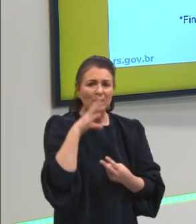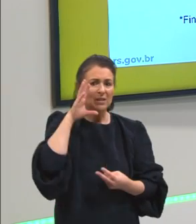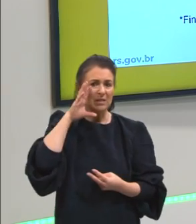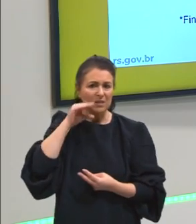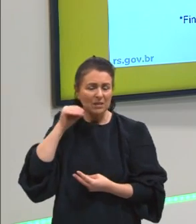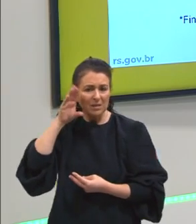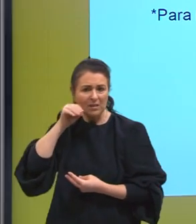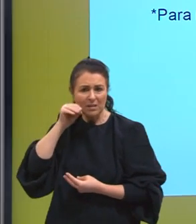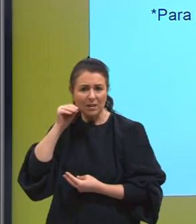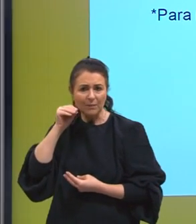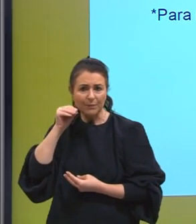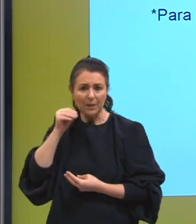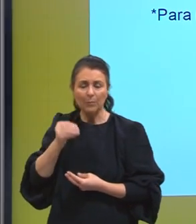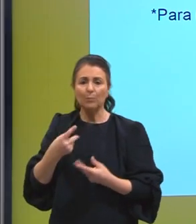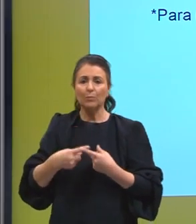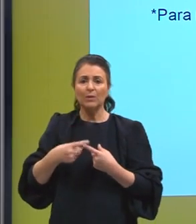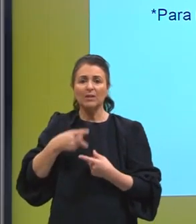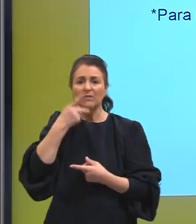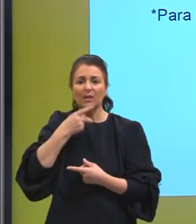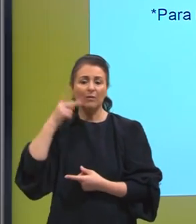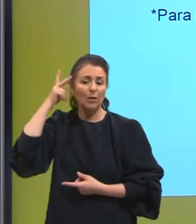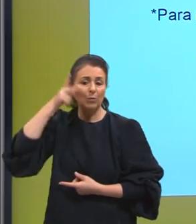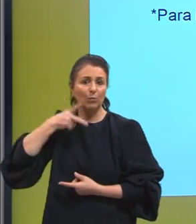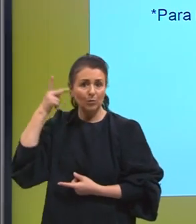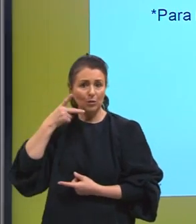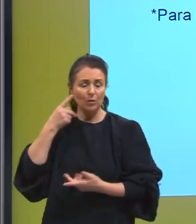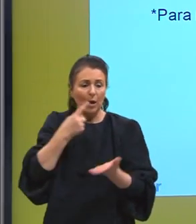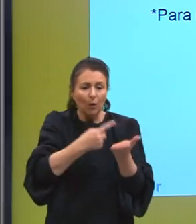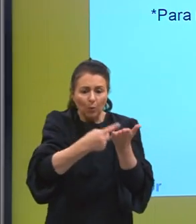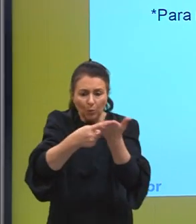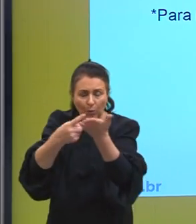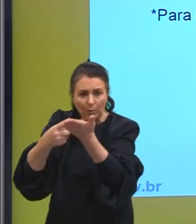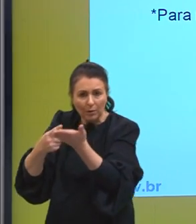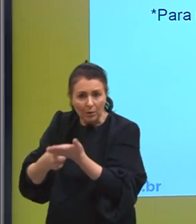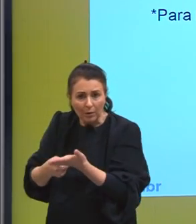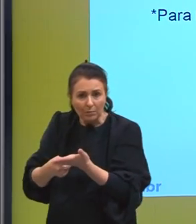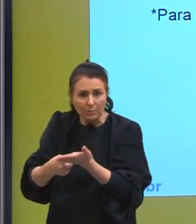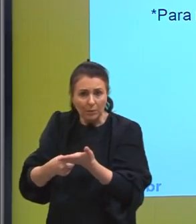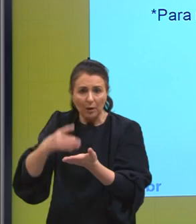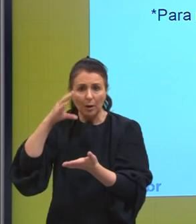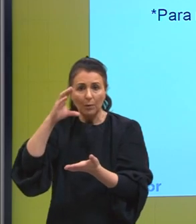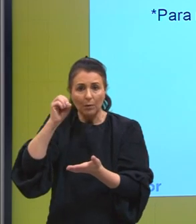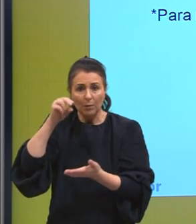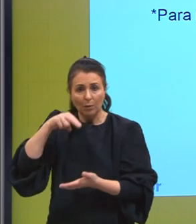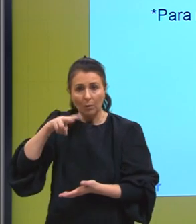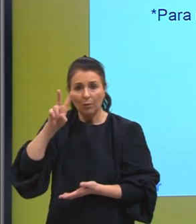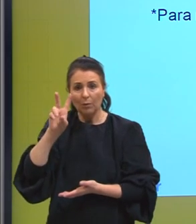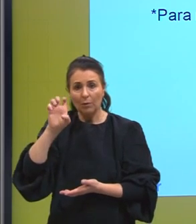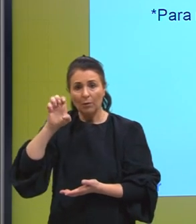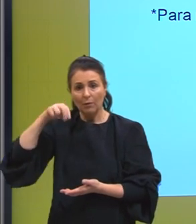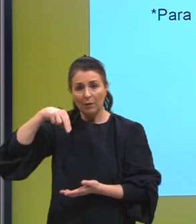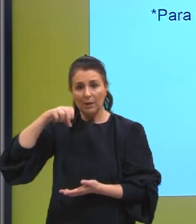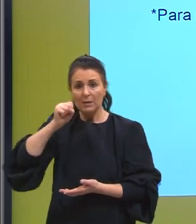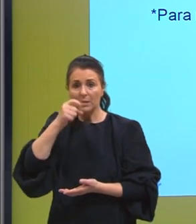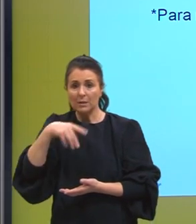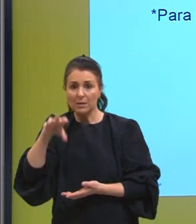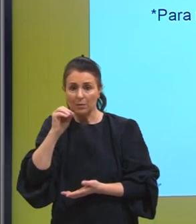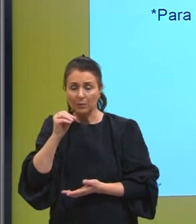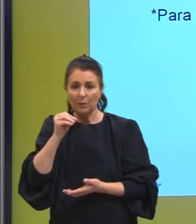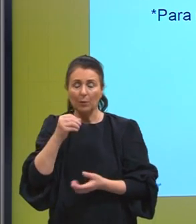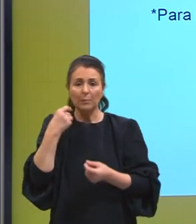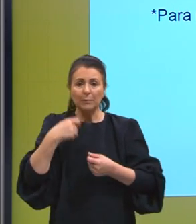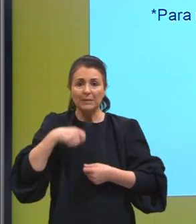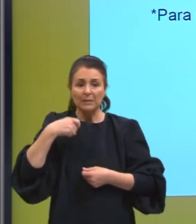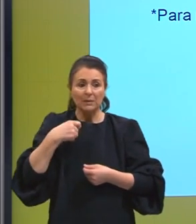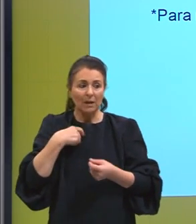a política era uma convenção. E a política, então, era preservar consensos. Nós precisamos chegar a consensos, a